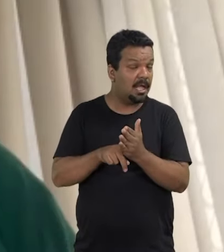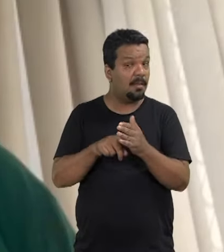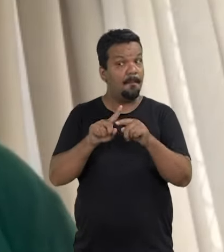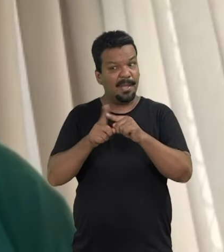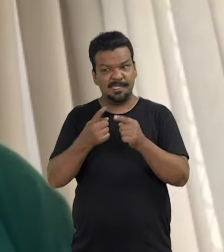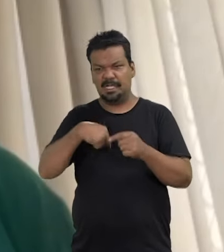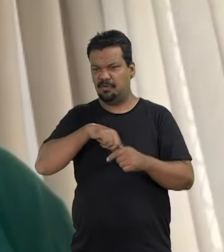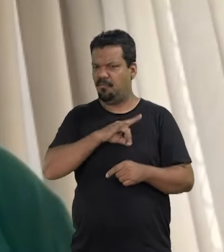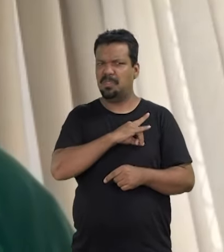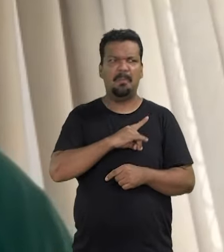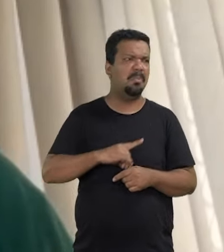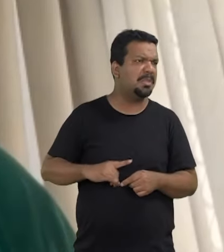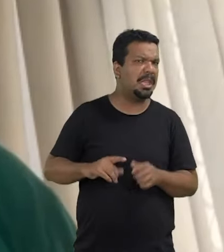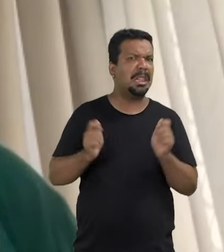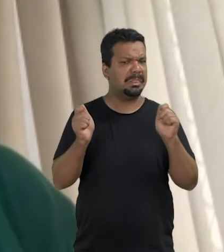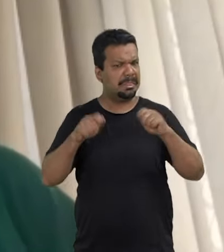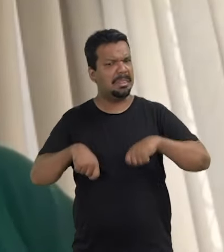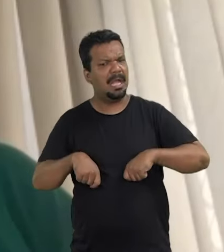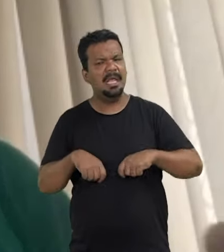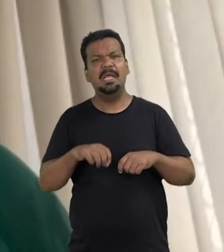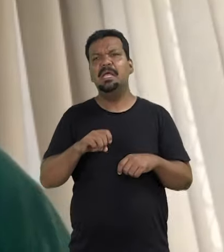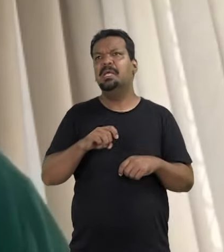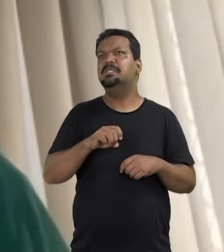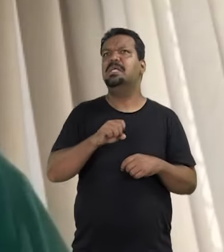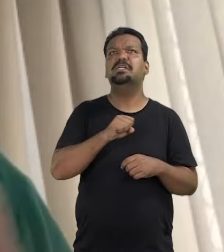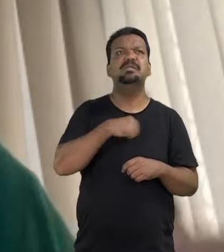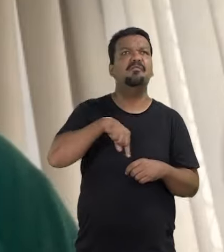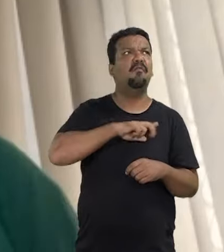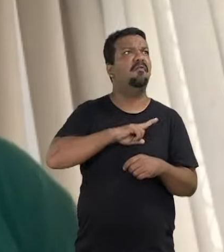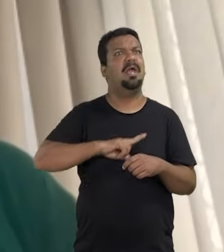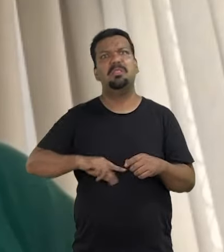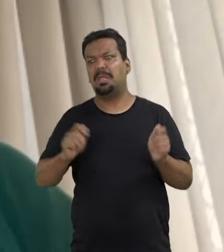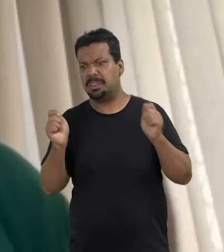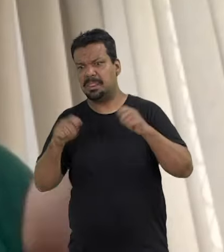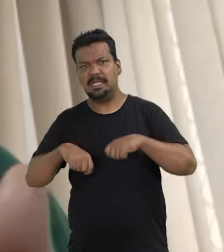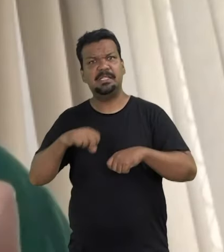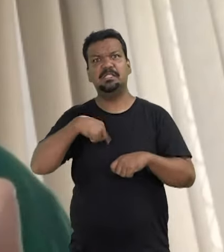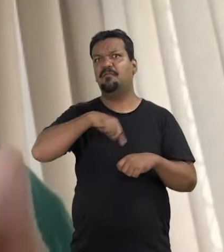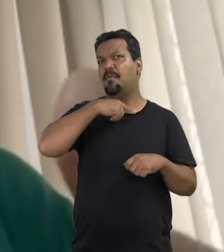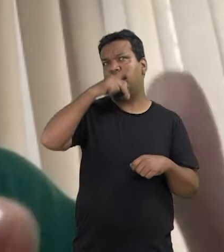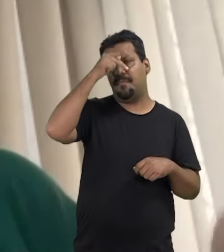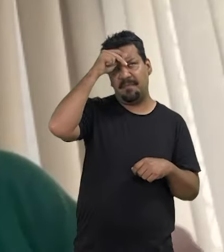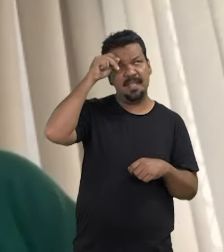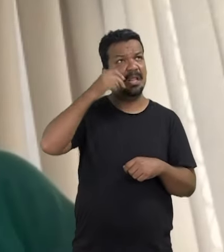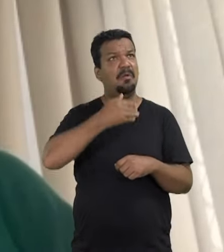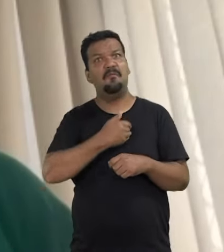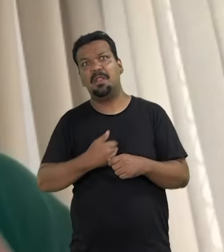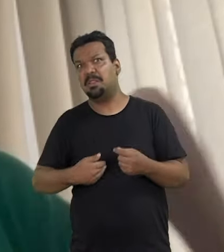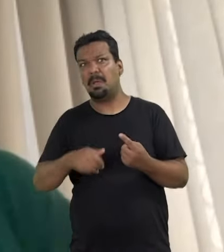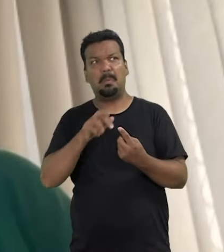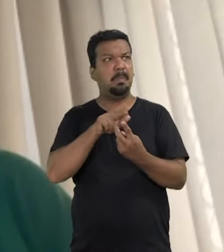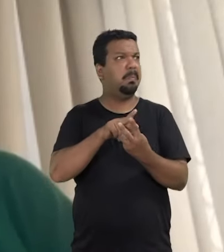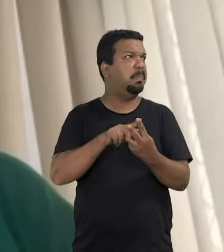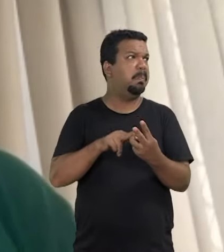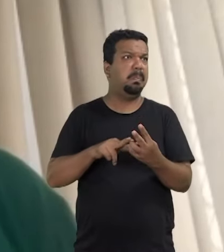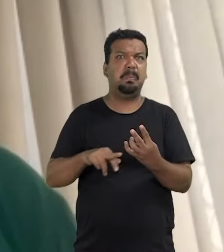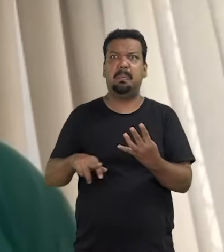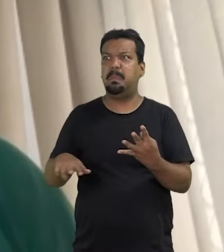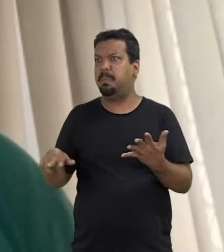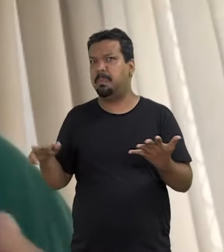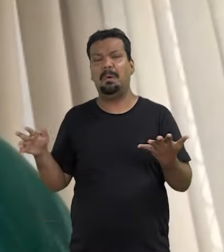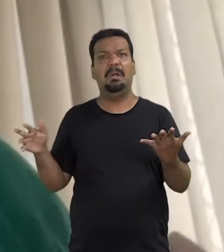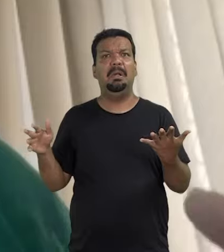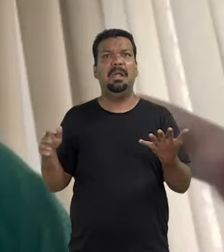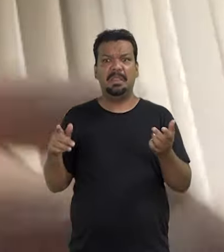mas pode fazer se for deputada, pode fazer se for senadora, pode fazer se for prefeita, se for governadora, se for presidente.